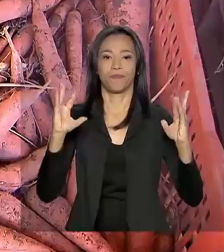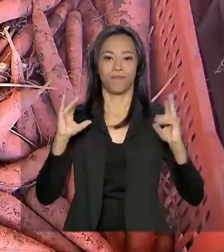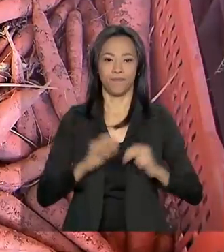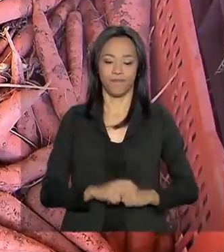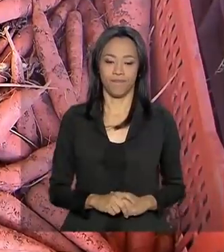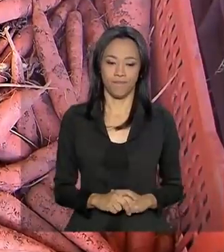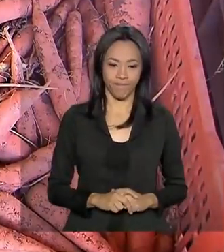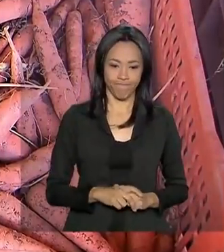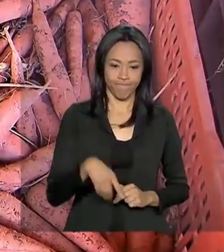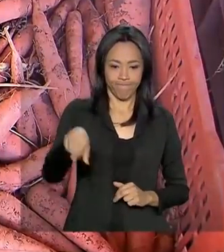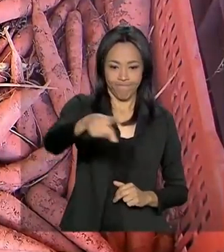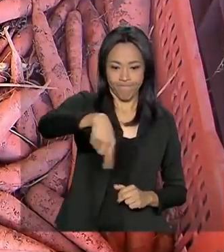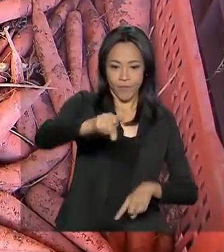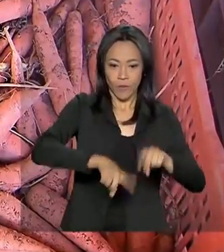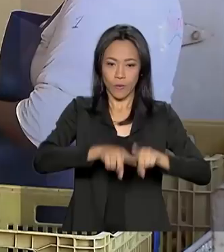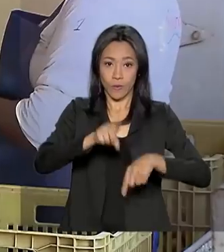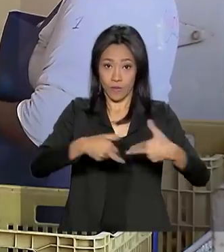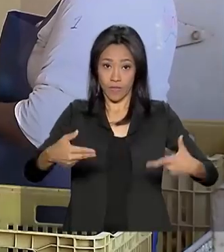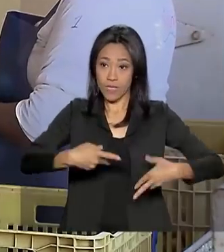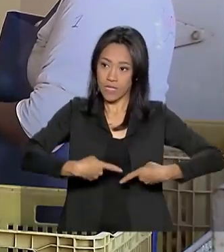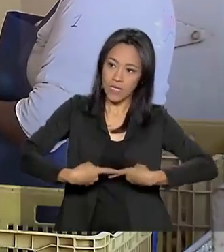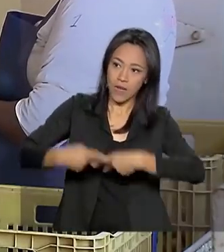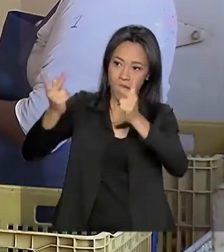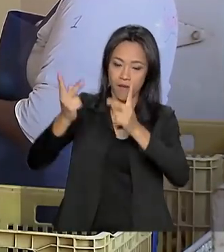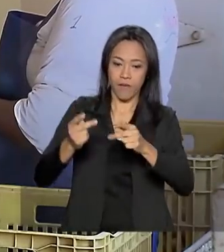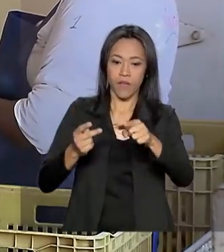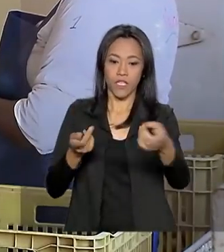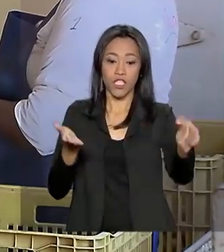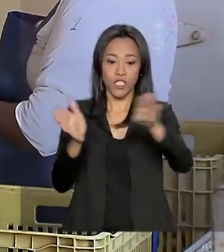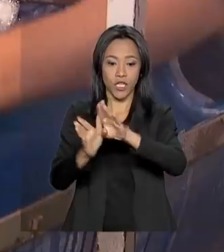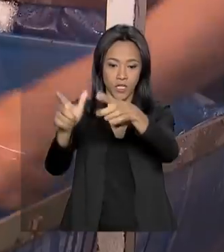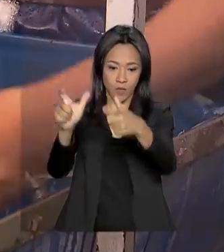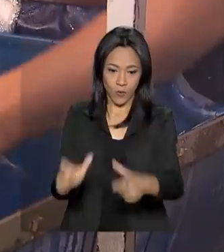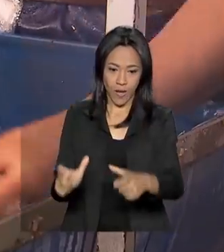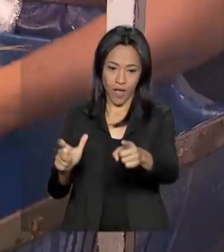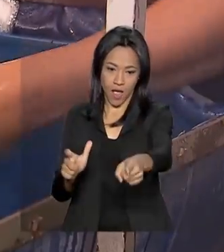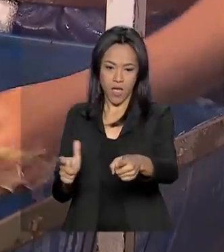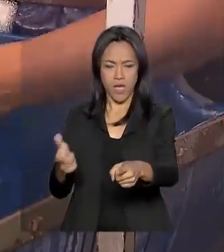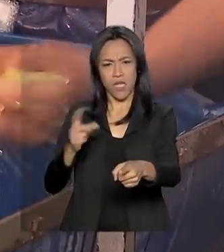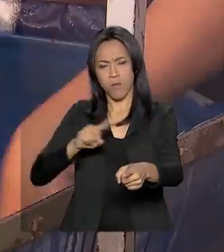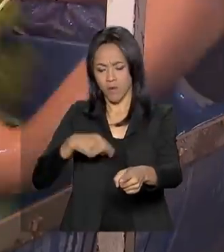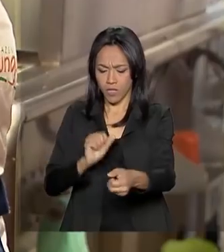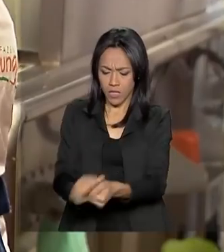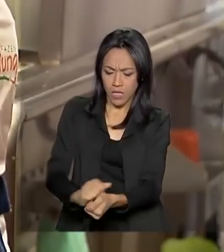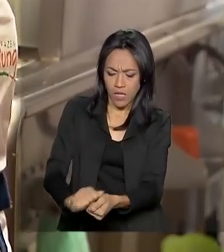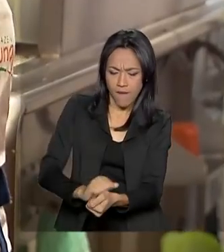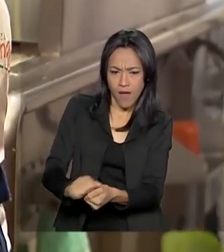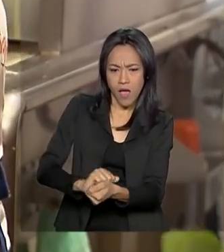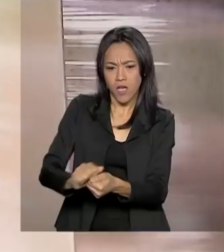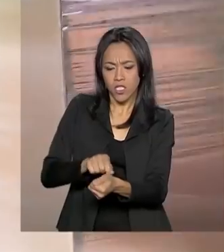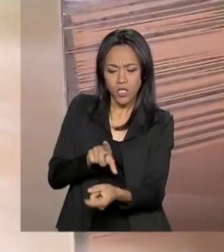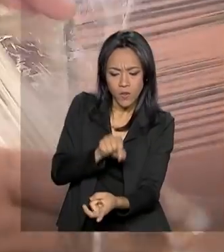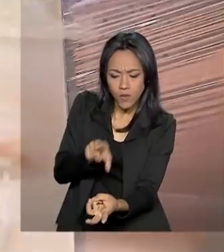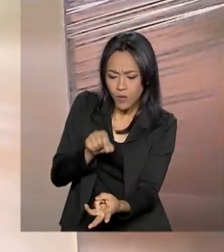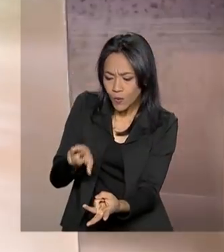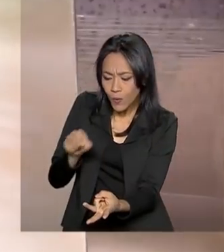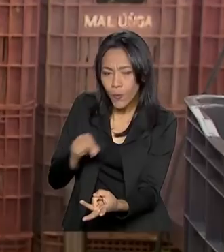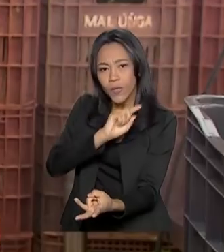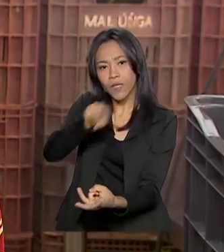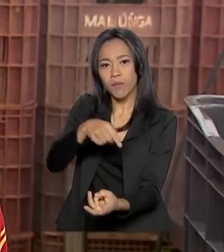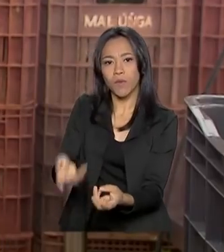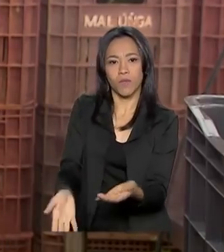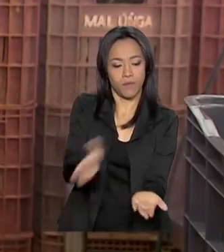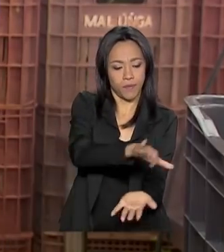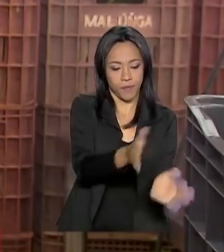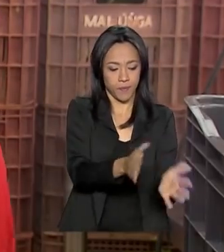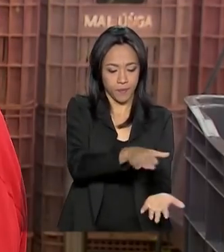Os produtos saem do campo e vêm direto para esse local, onde passam por lavagem, seleção e embalagem.